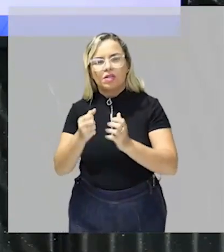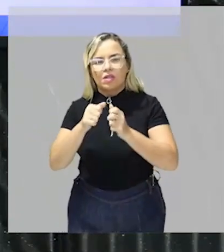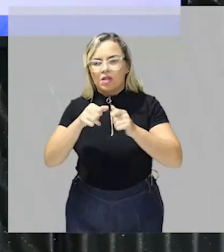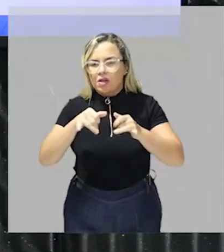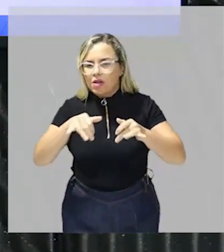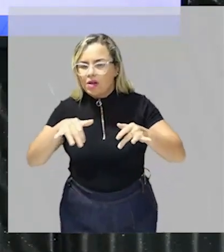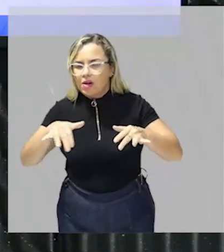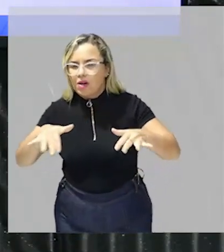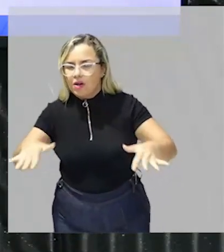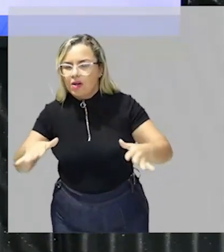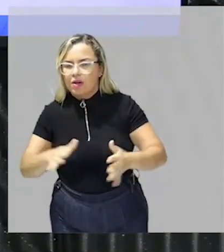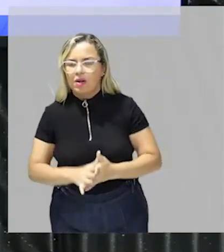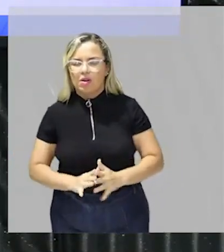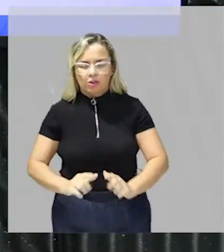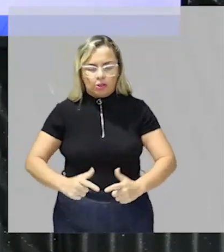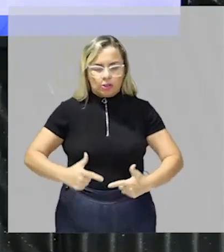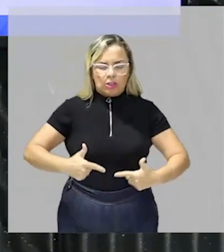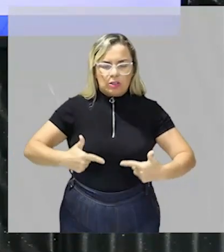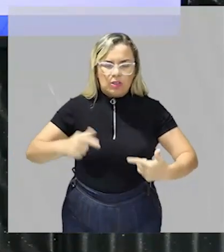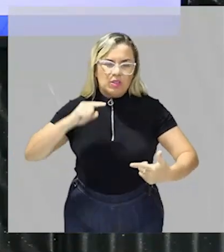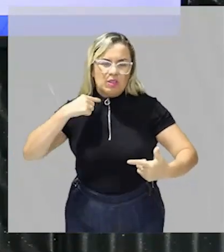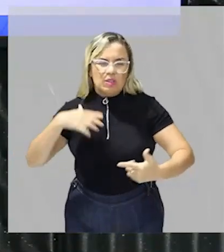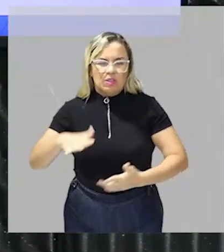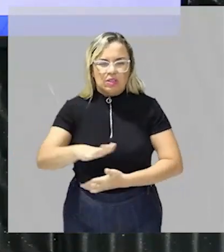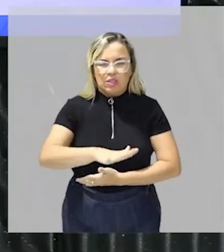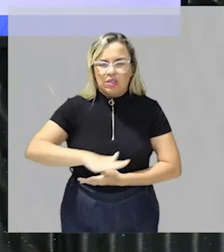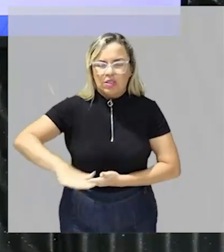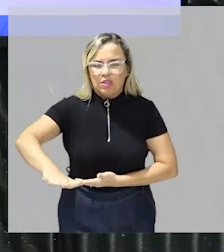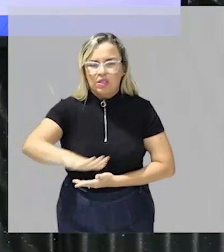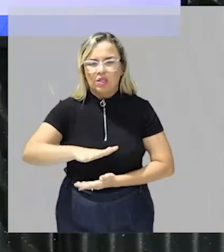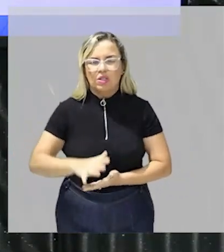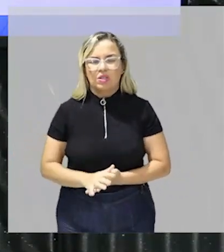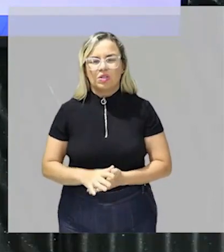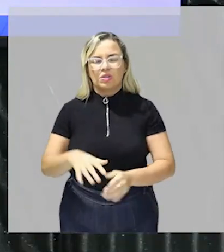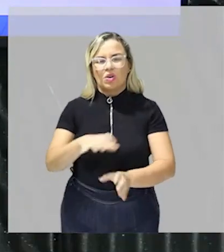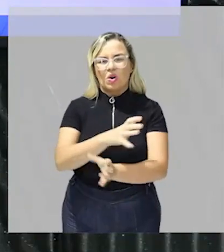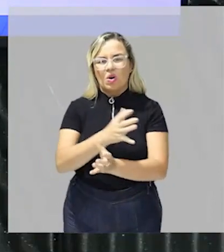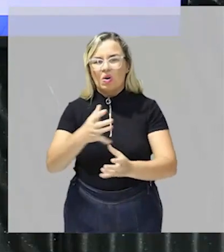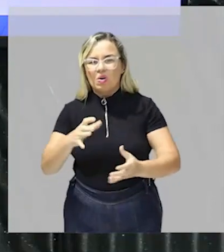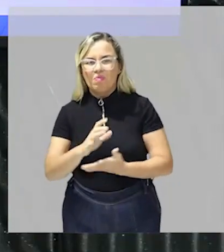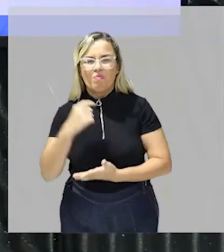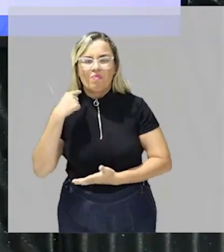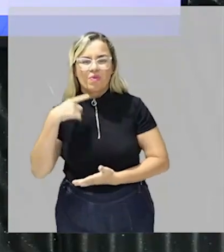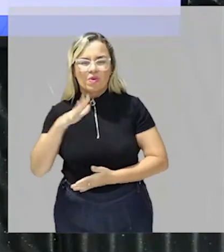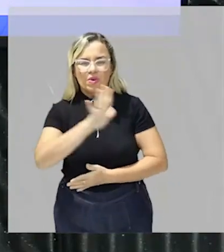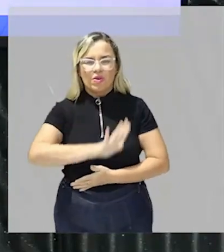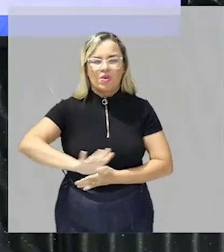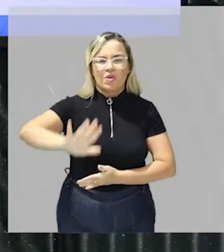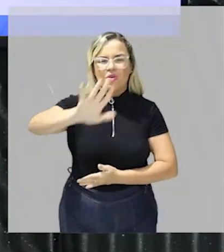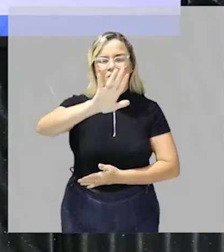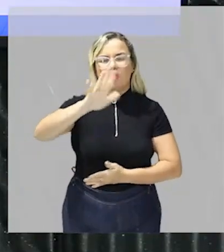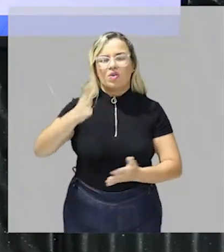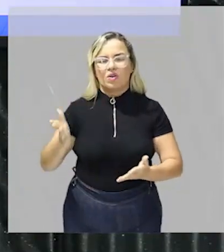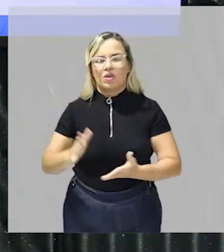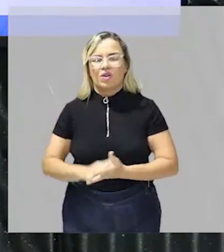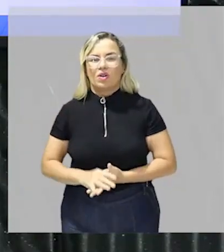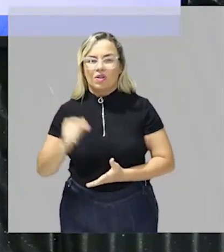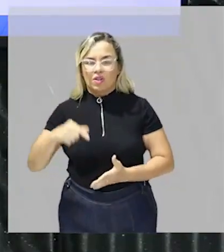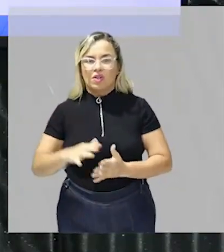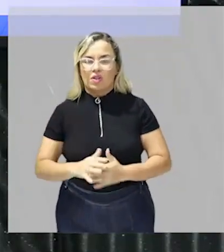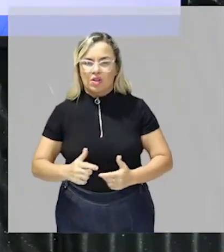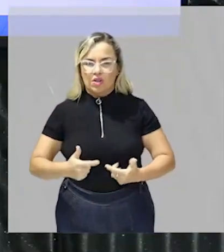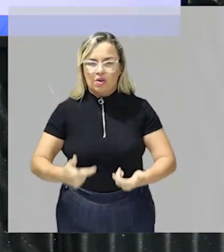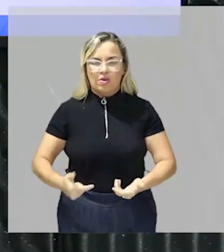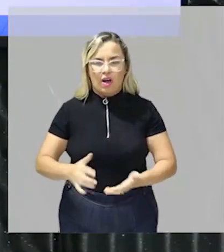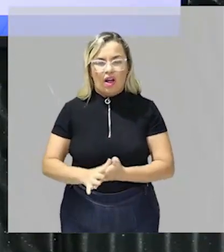contra a destruição climática e que é uma grande ameaça que se enfrenta na humanidade